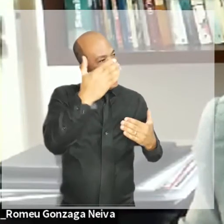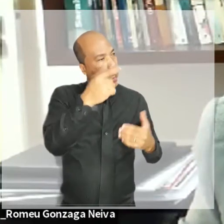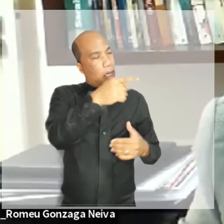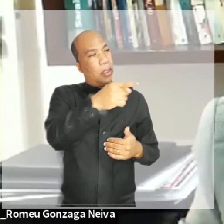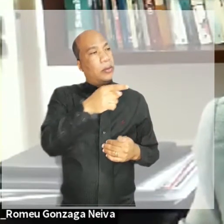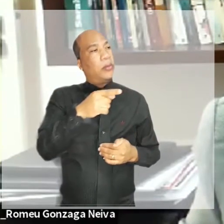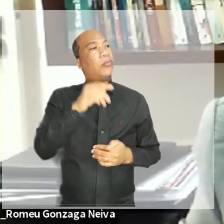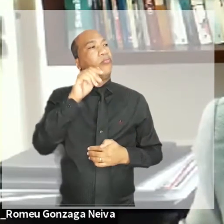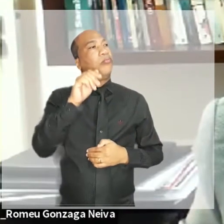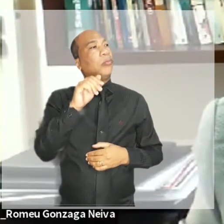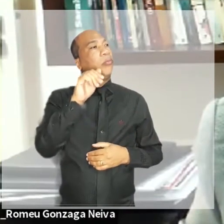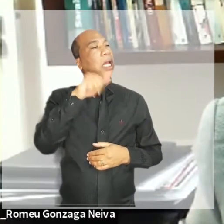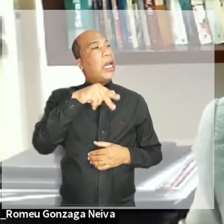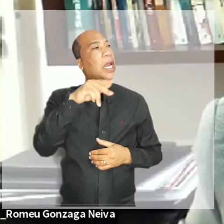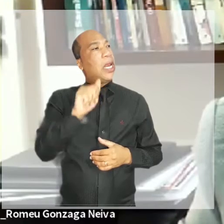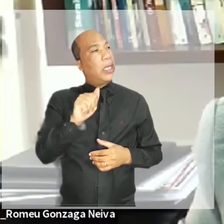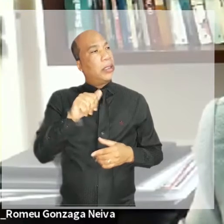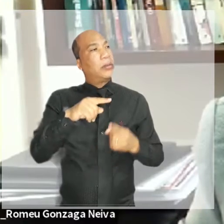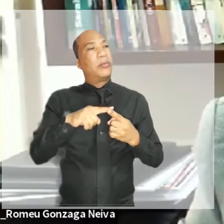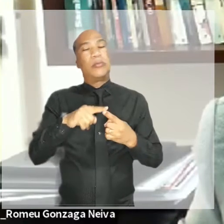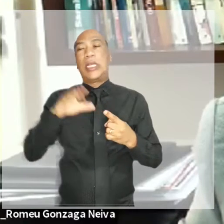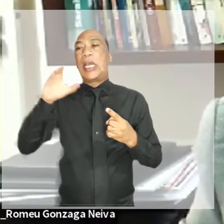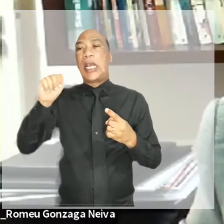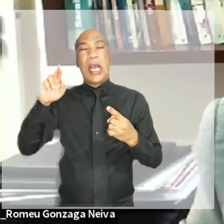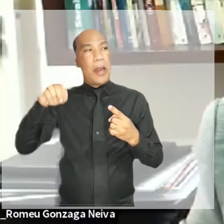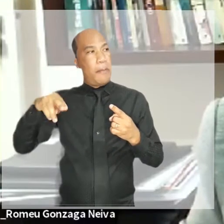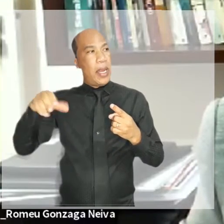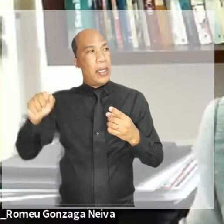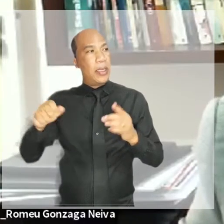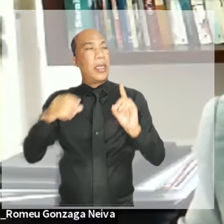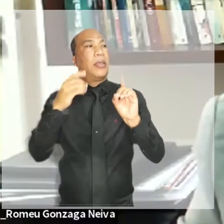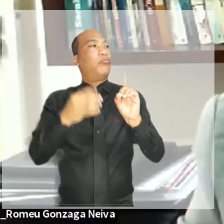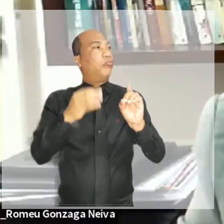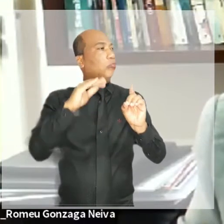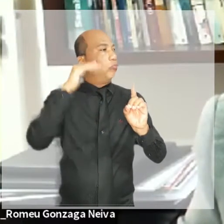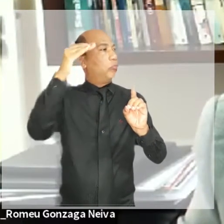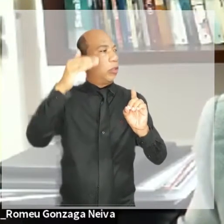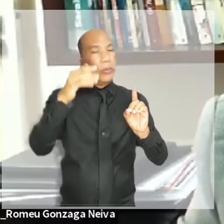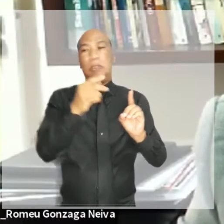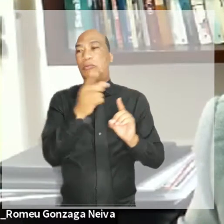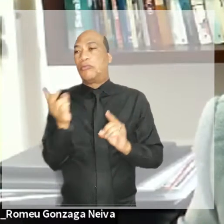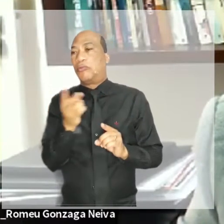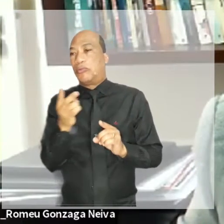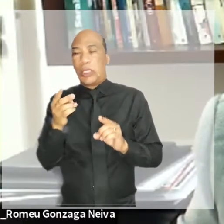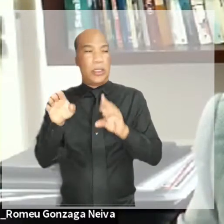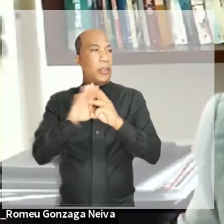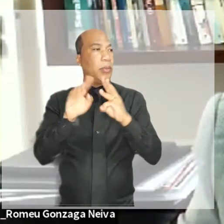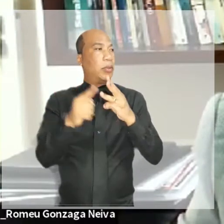Sala de Santos e a desembargadora Carmelita do Brasil. Cumprimento